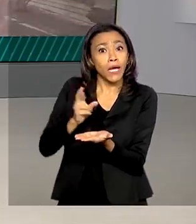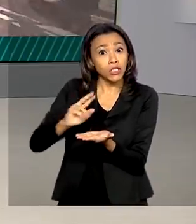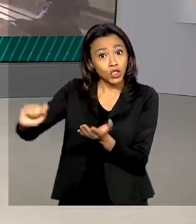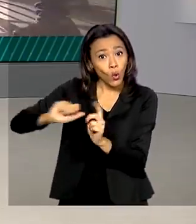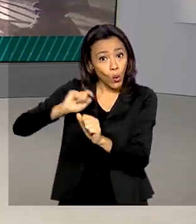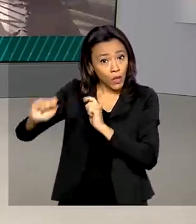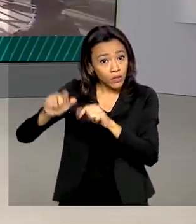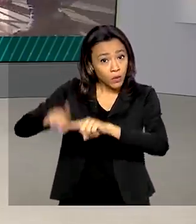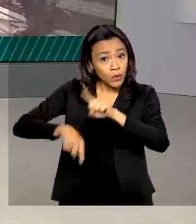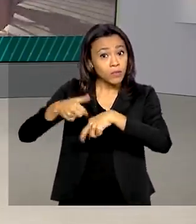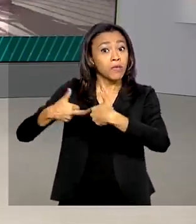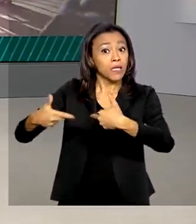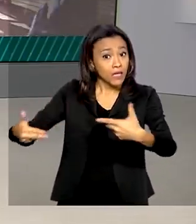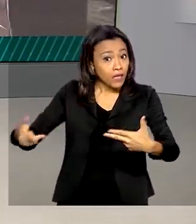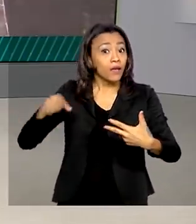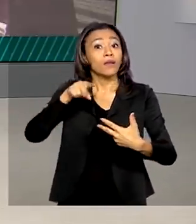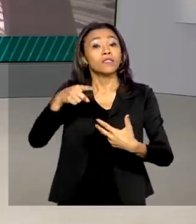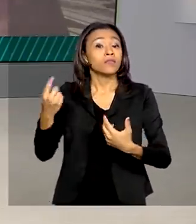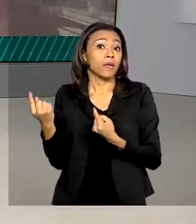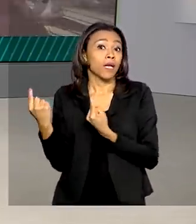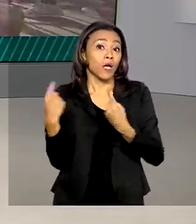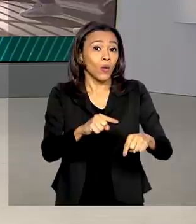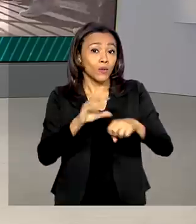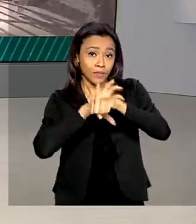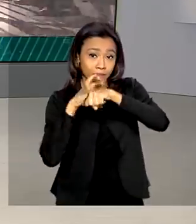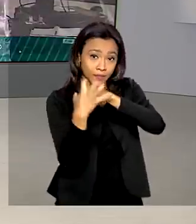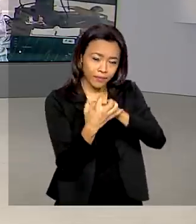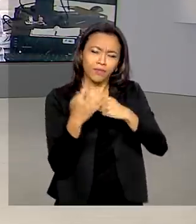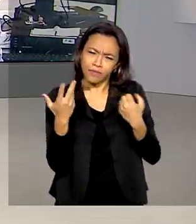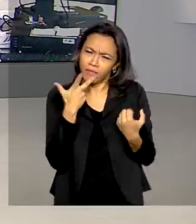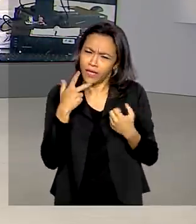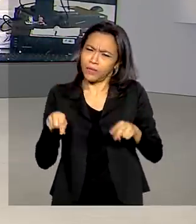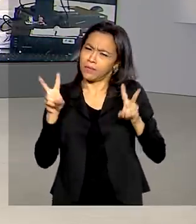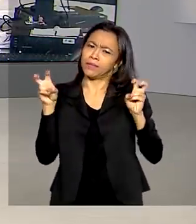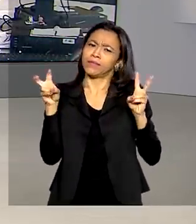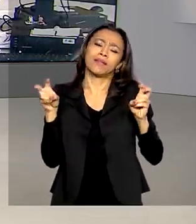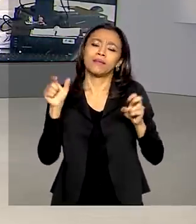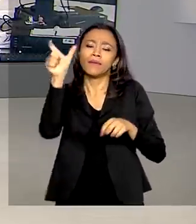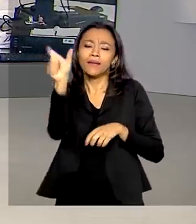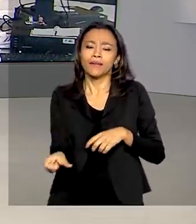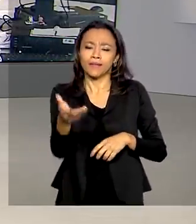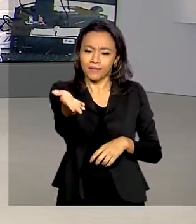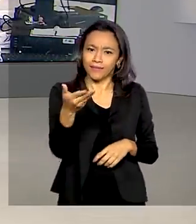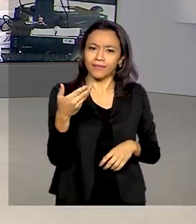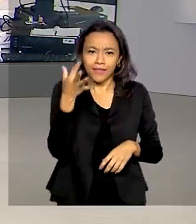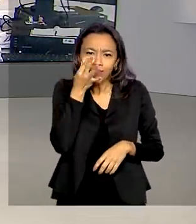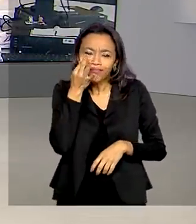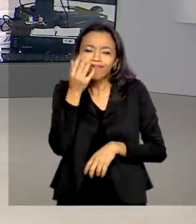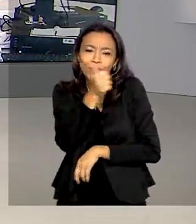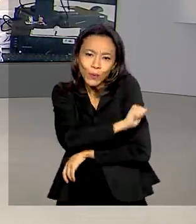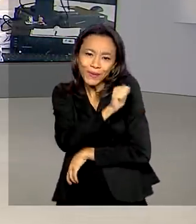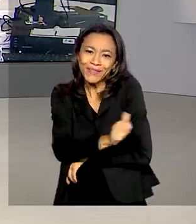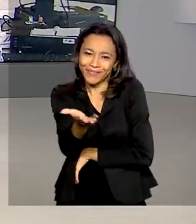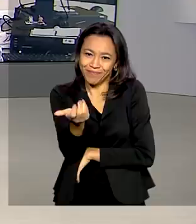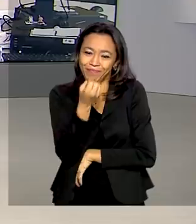itens para o combate à pandemia do novo coronavírus. Vamos falar com esse assunto agora, então, com o repórter Igor Santos. Ele está no Rio de Janeiro. Igor,